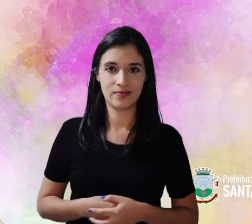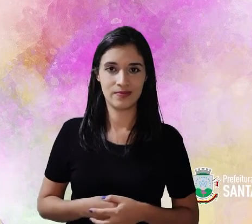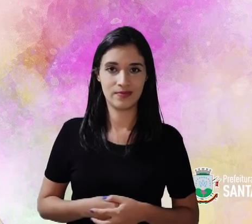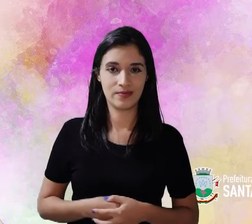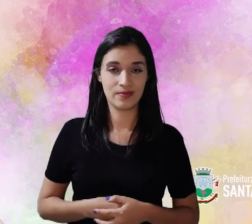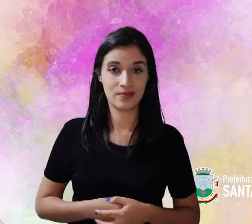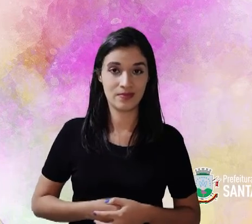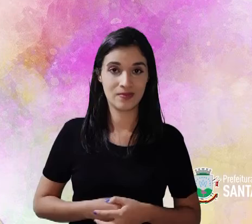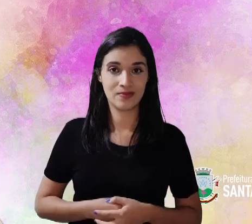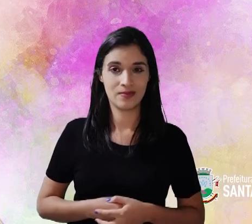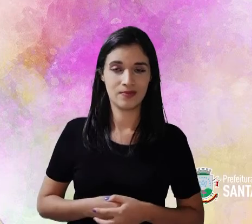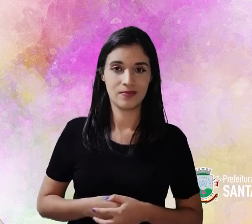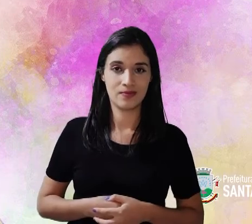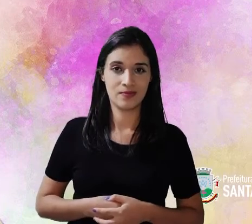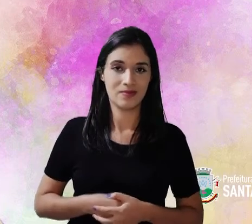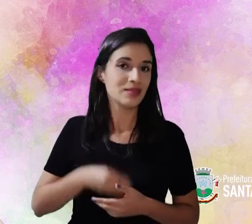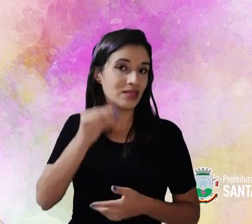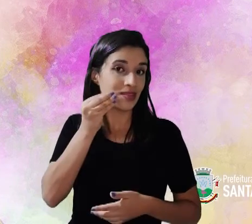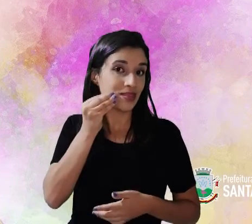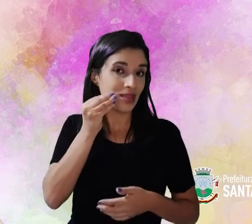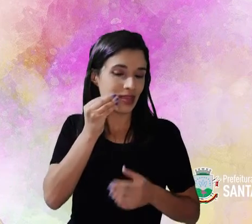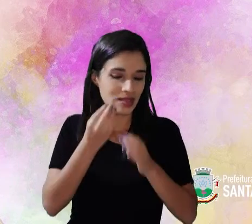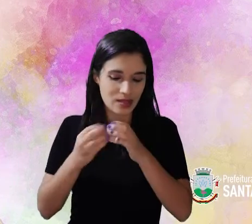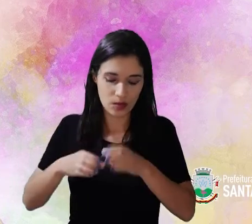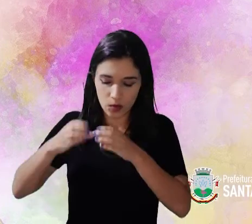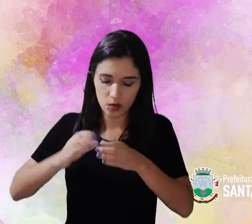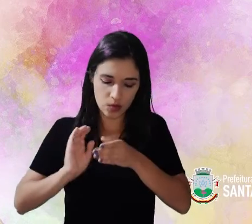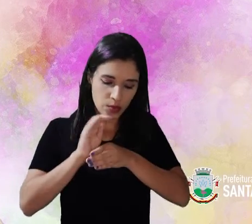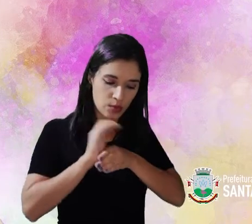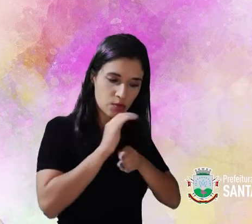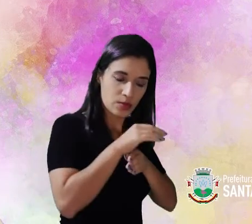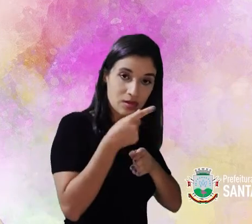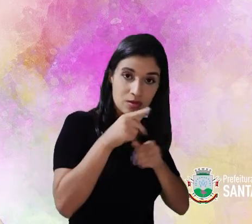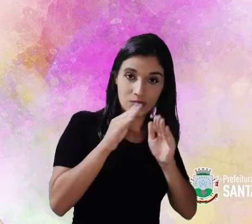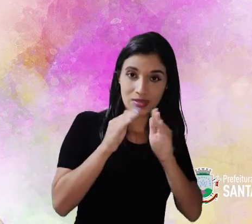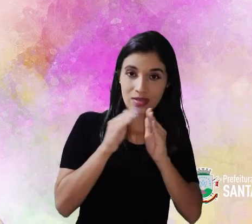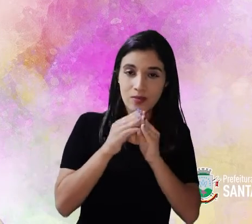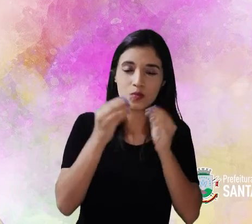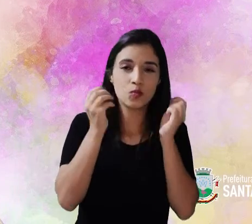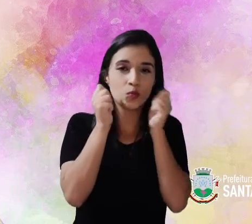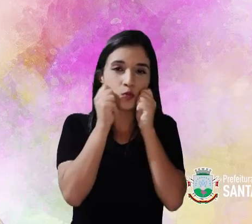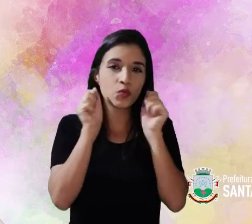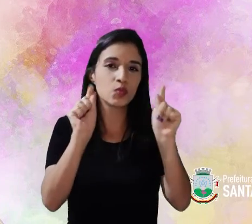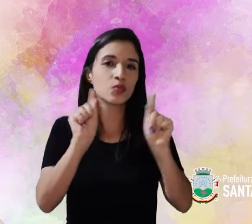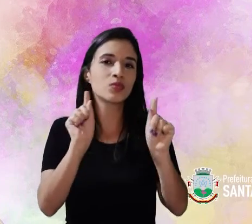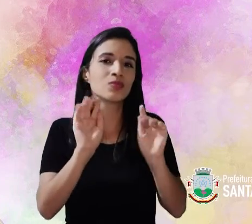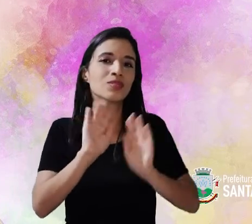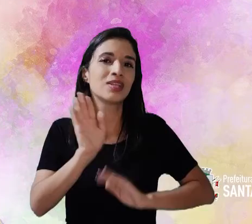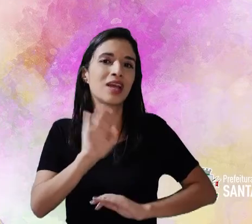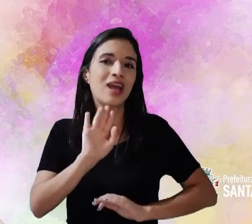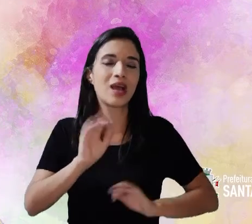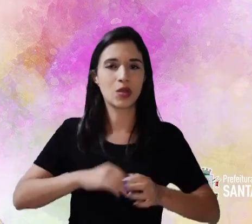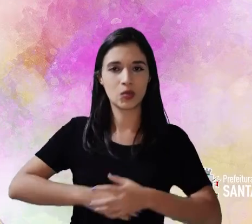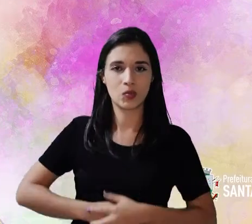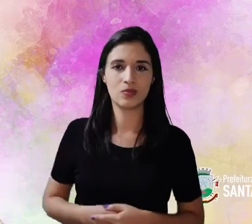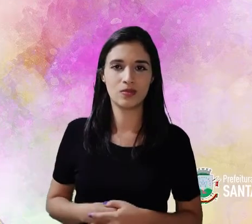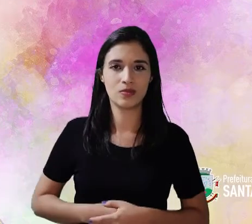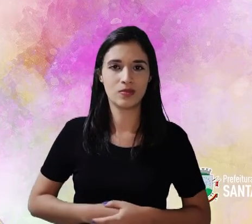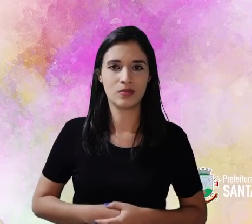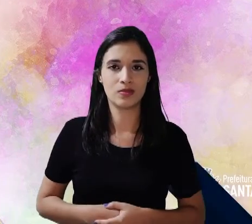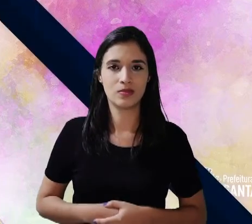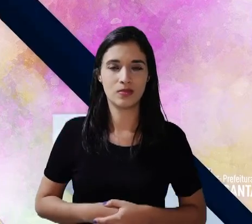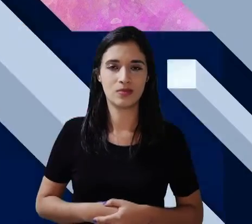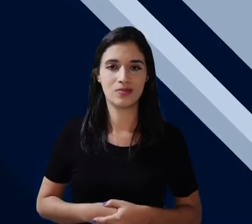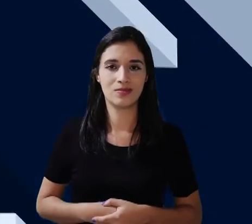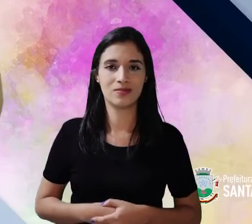de cores e fazerem as cores andarem aí na casinha de vocês. Um grande beijo e até a próxima. Tchau!